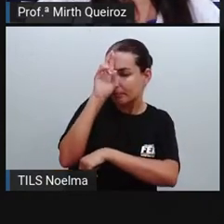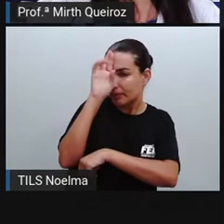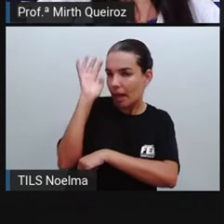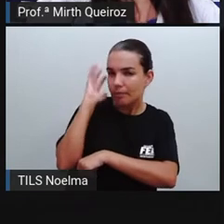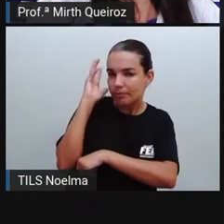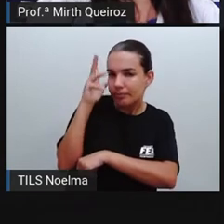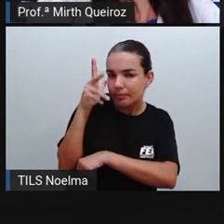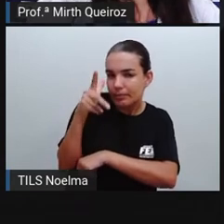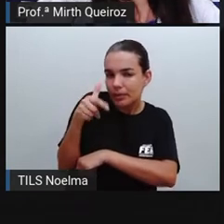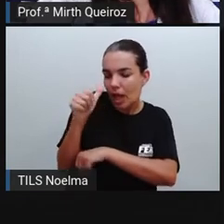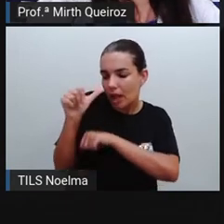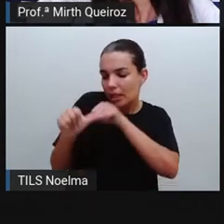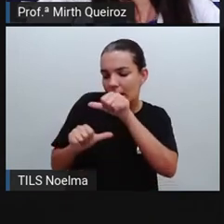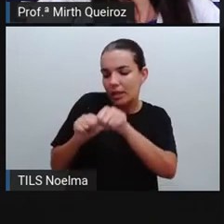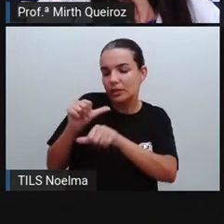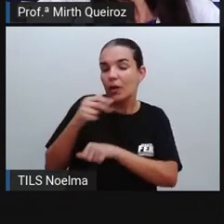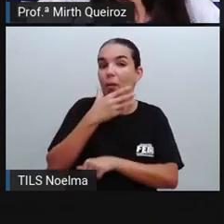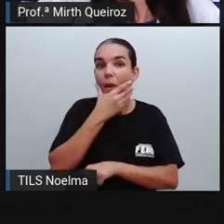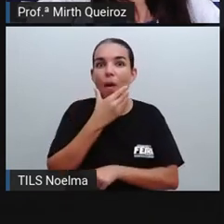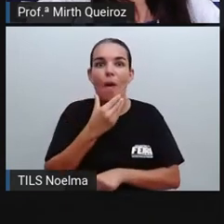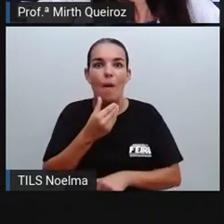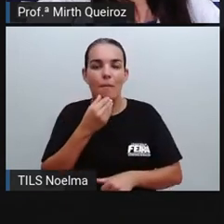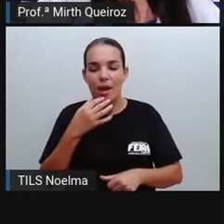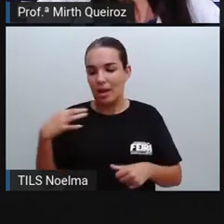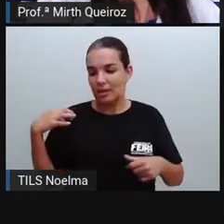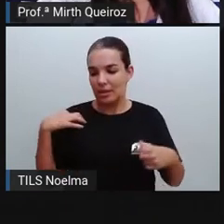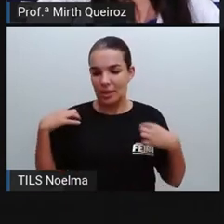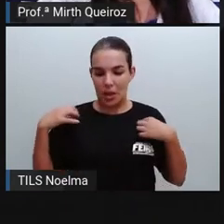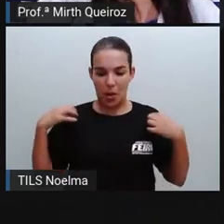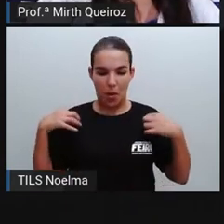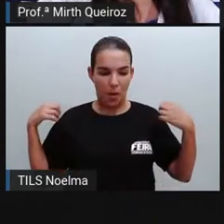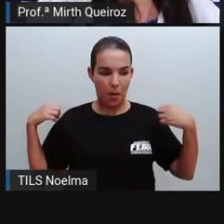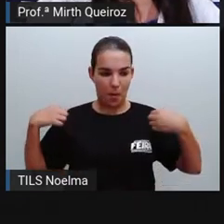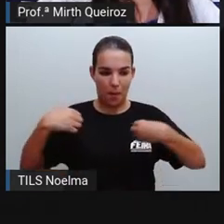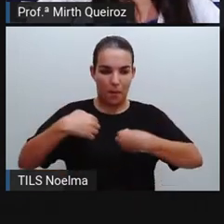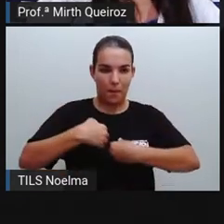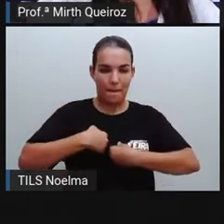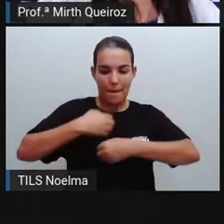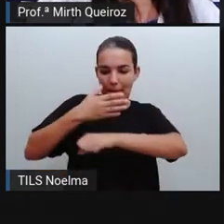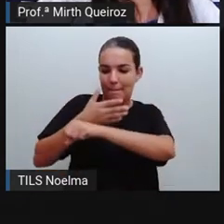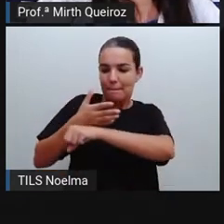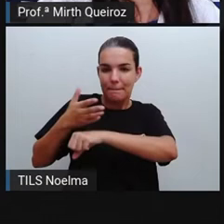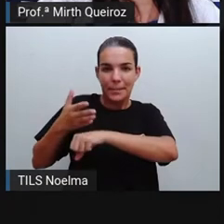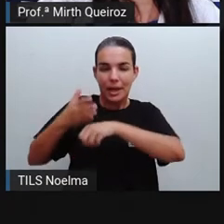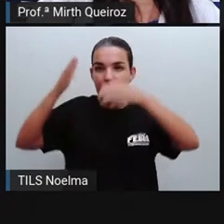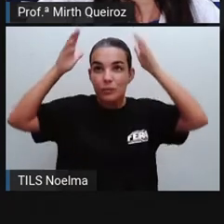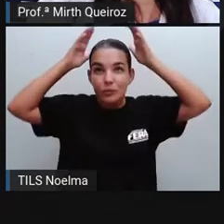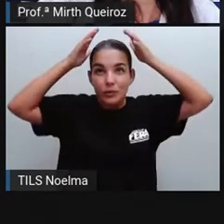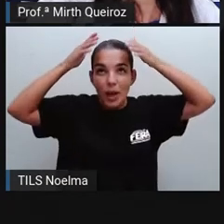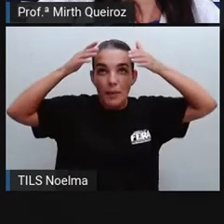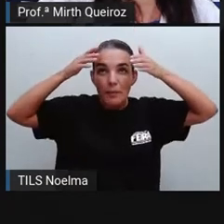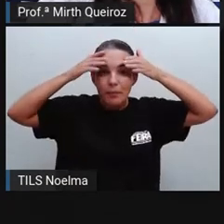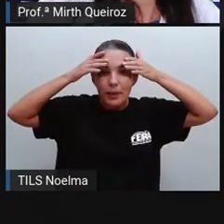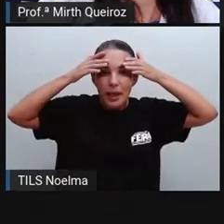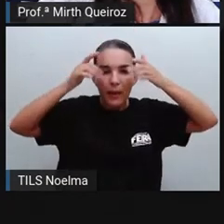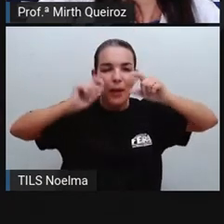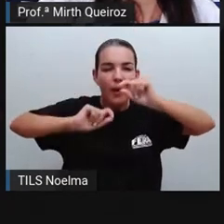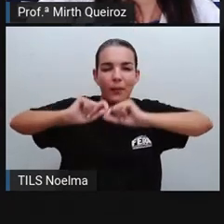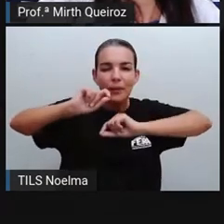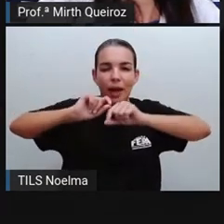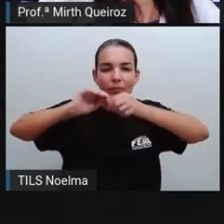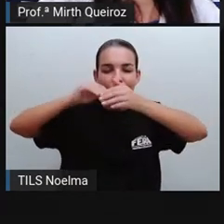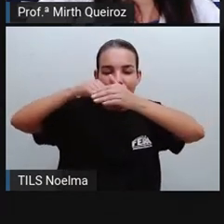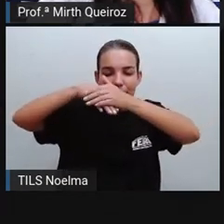demais usam roupa e chapéu branco. O chapéu é pra ocultar uma abertura